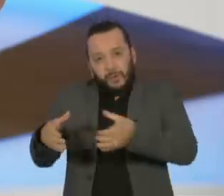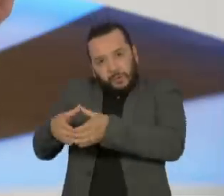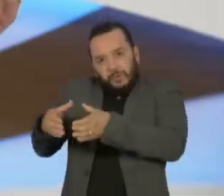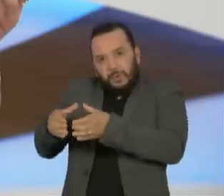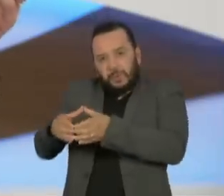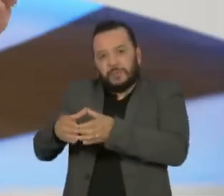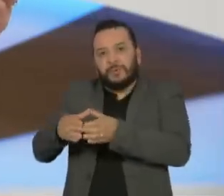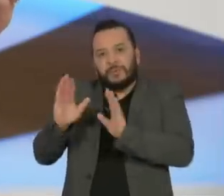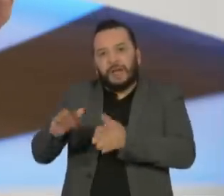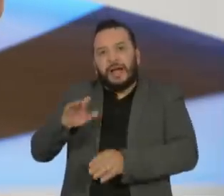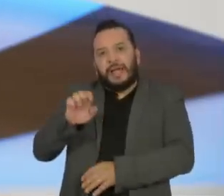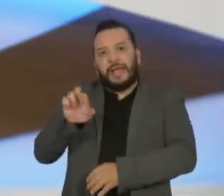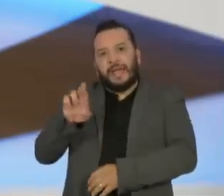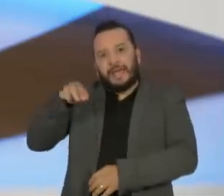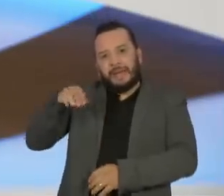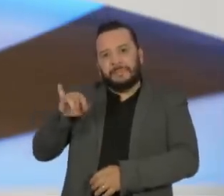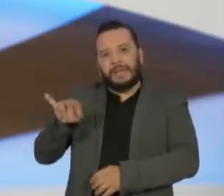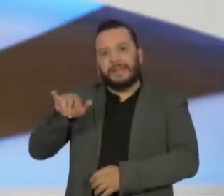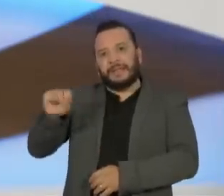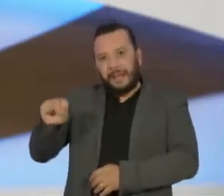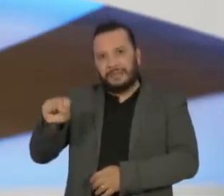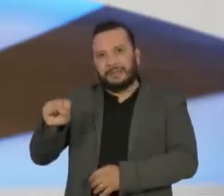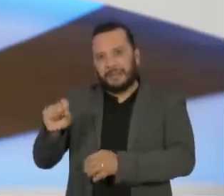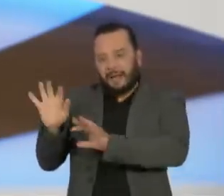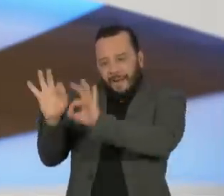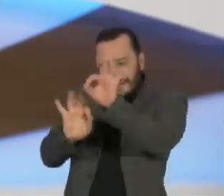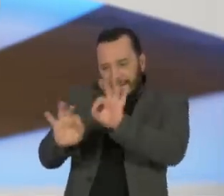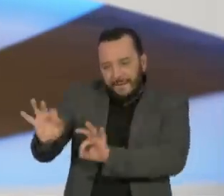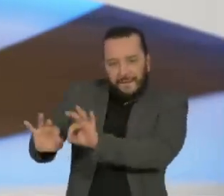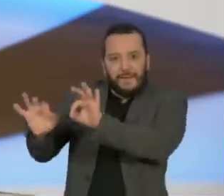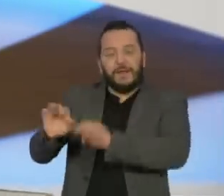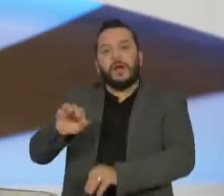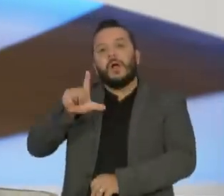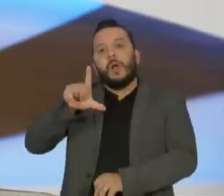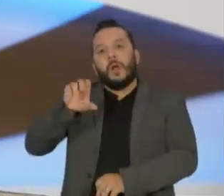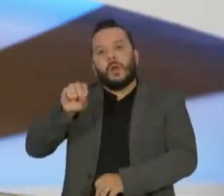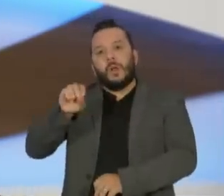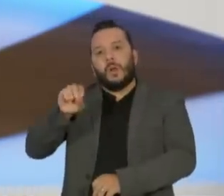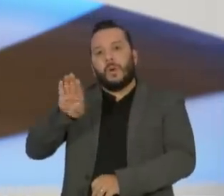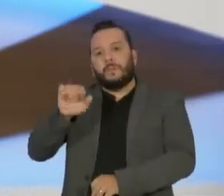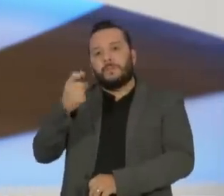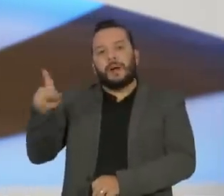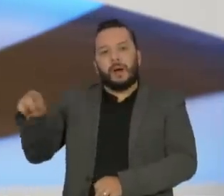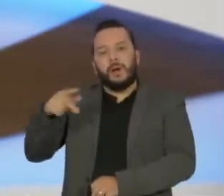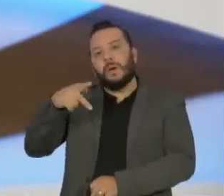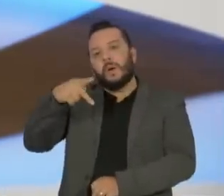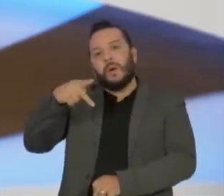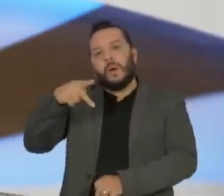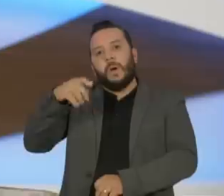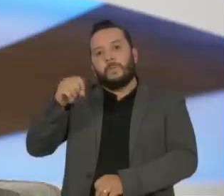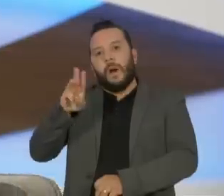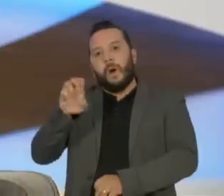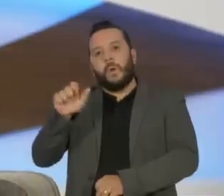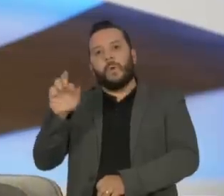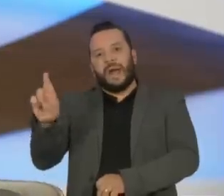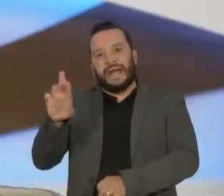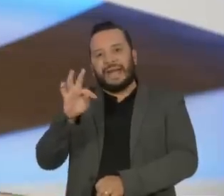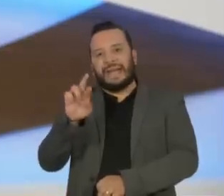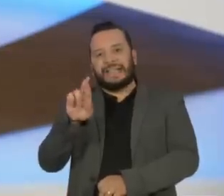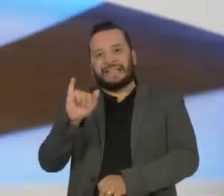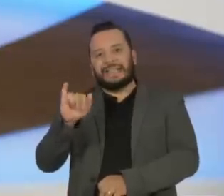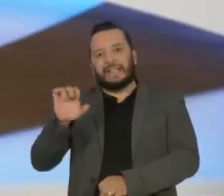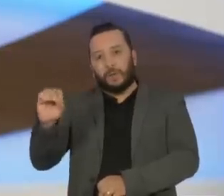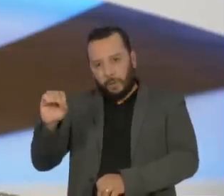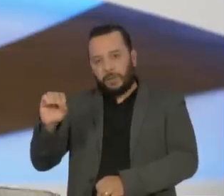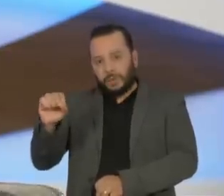Eremitas da Montanha, para o Lobão Power Trio. Era um Power Trio, rock cru. Eu lancei no final do ano